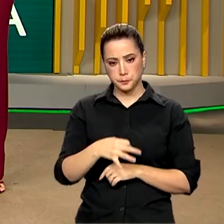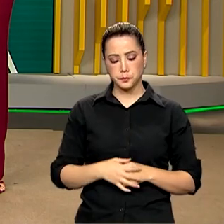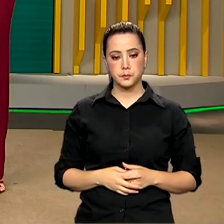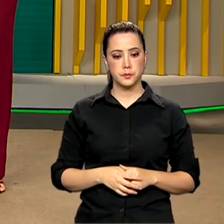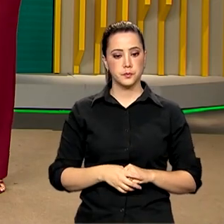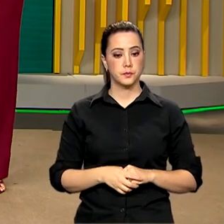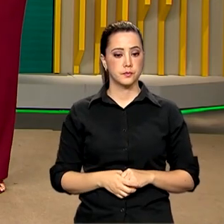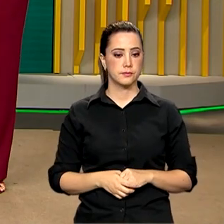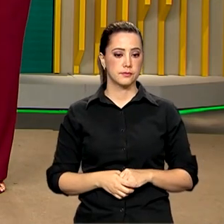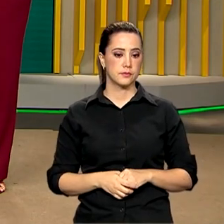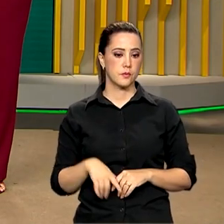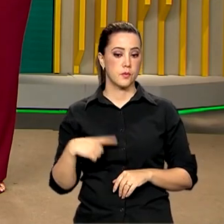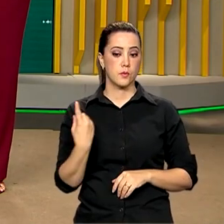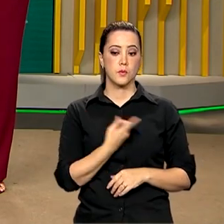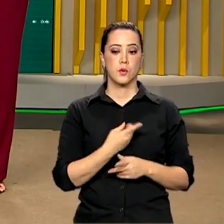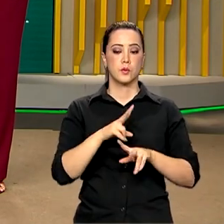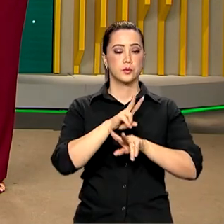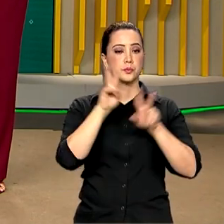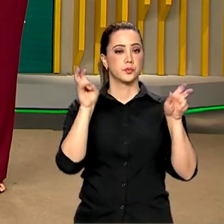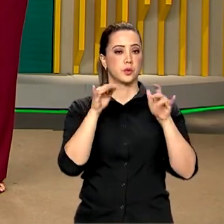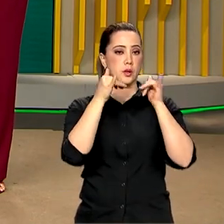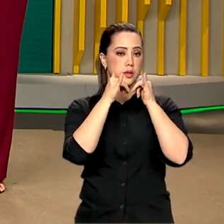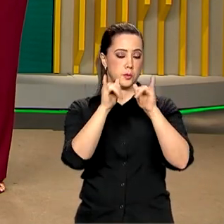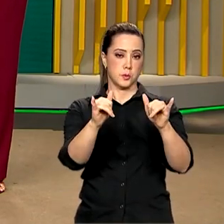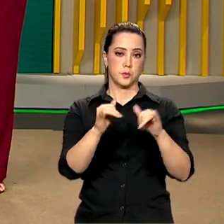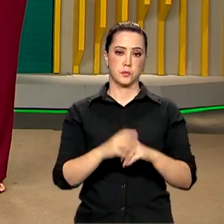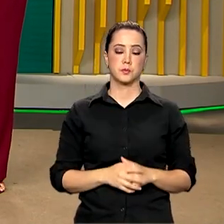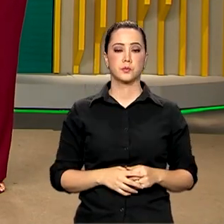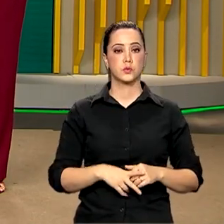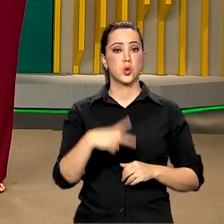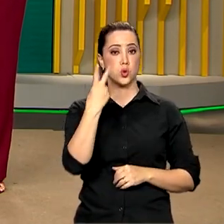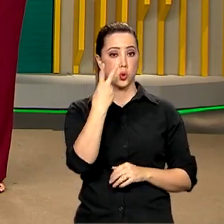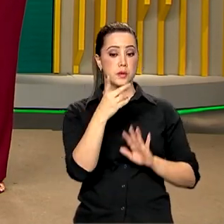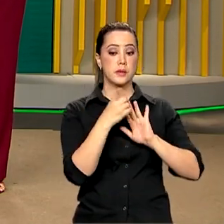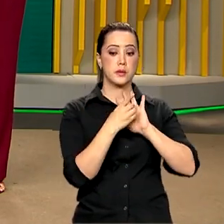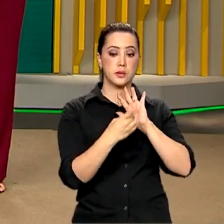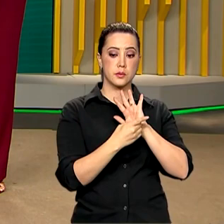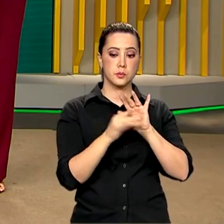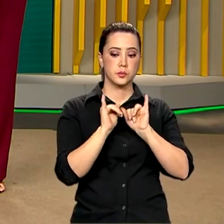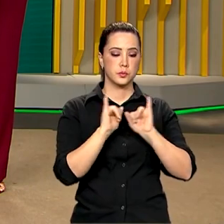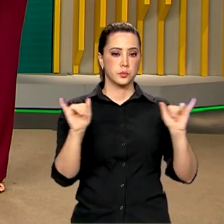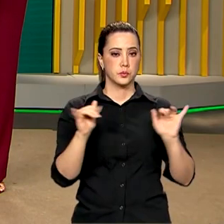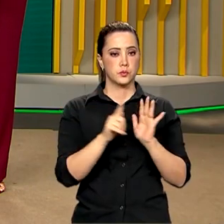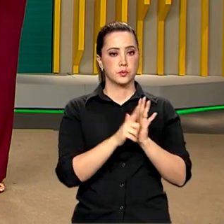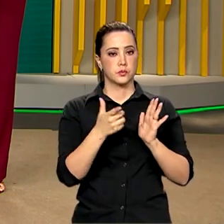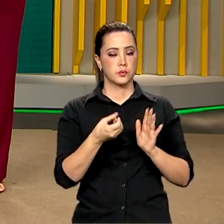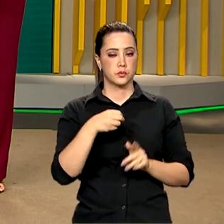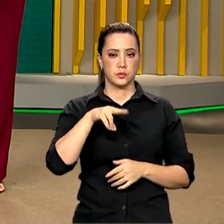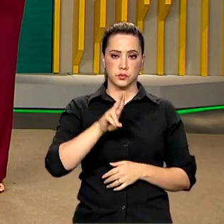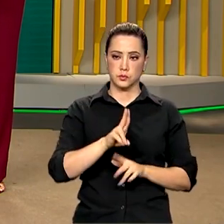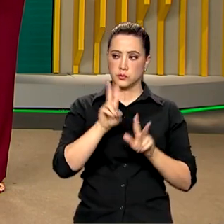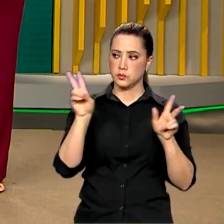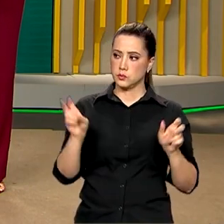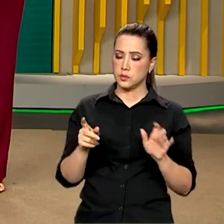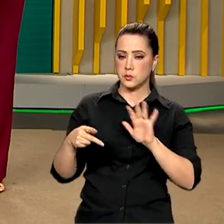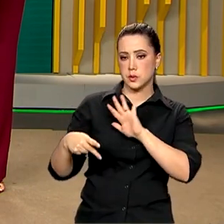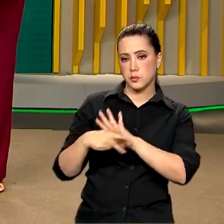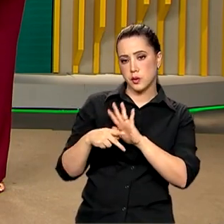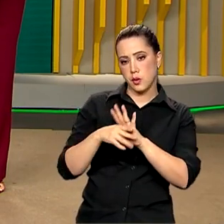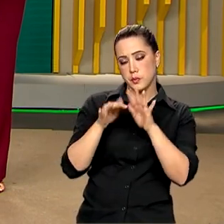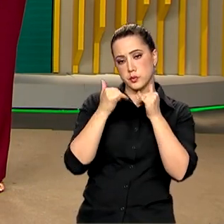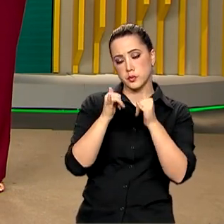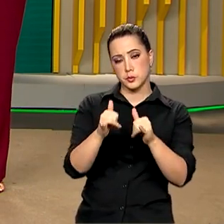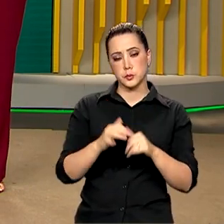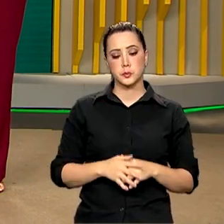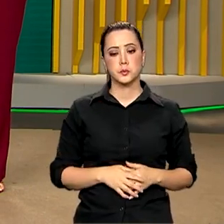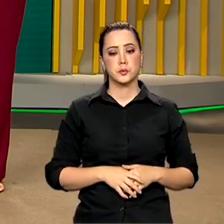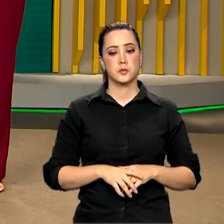E agora nosso assunto aqui é energia. Dois decretos publicados no Diário Oficial da União tratam de assuntos ligados a esse setor.